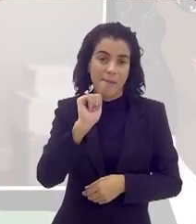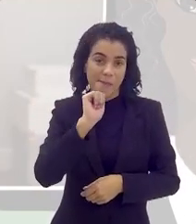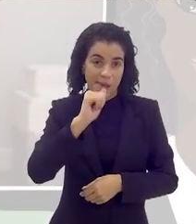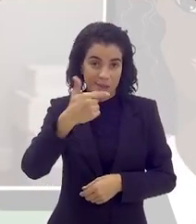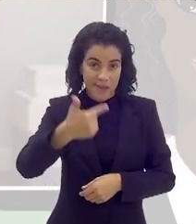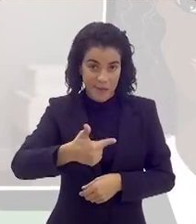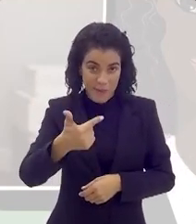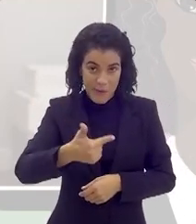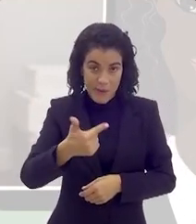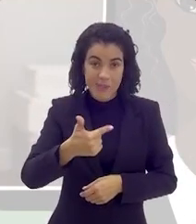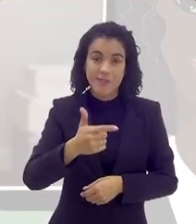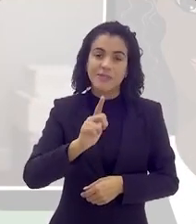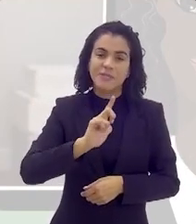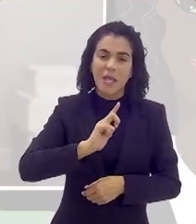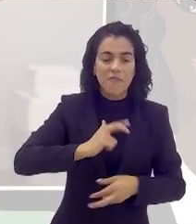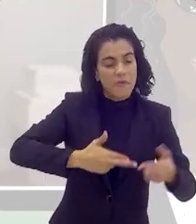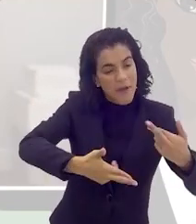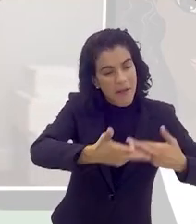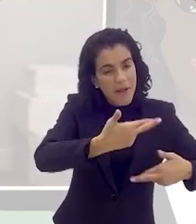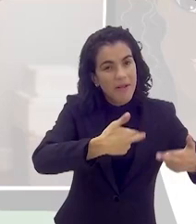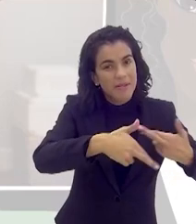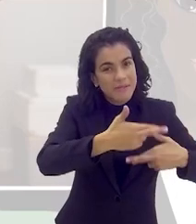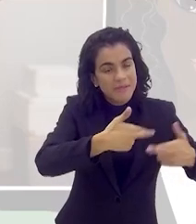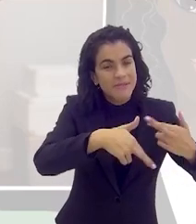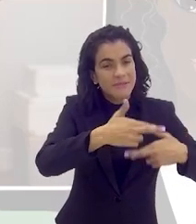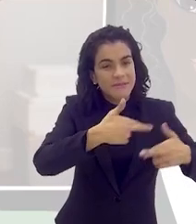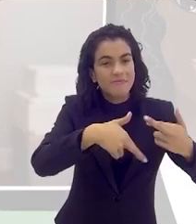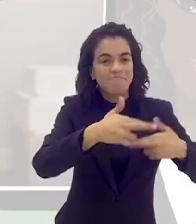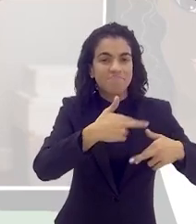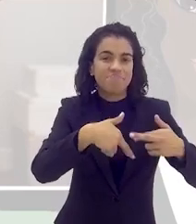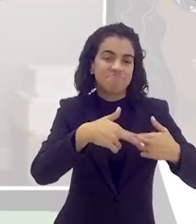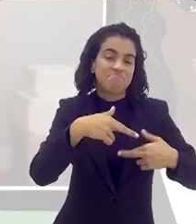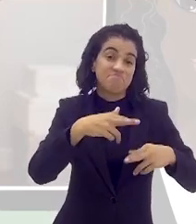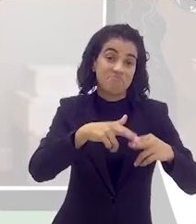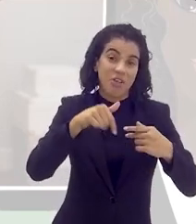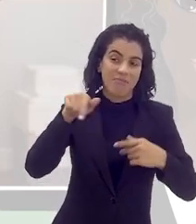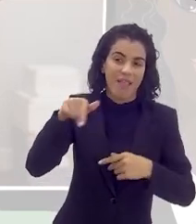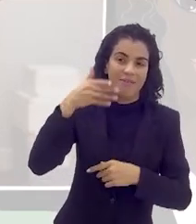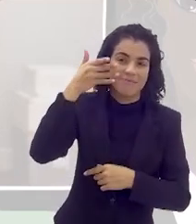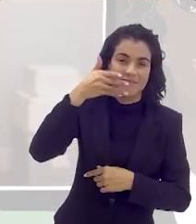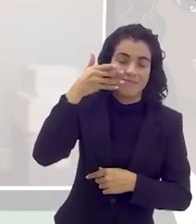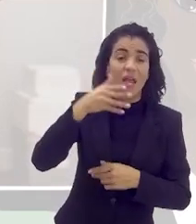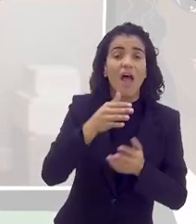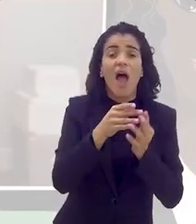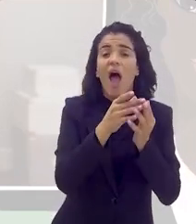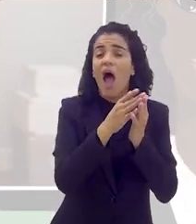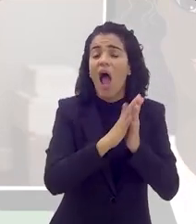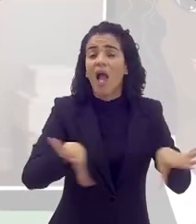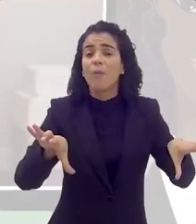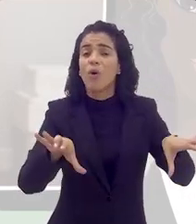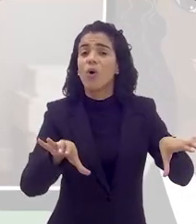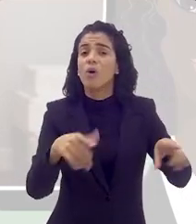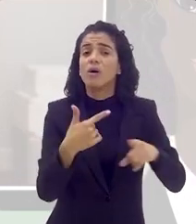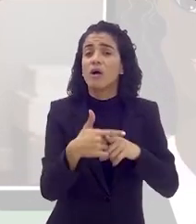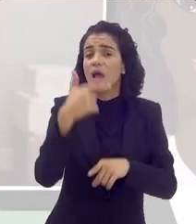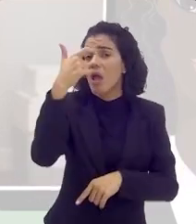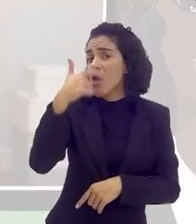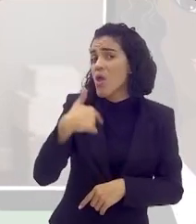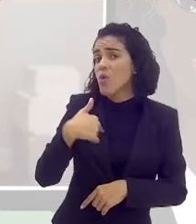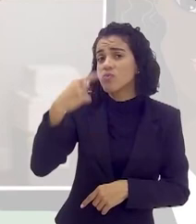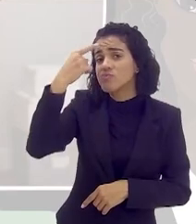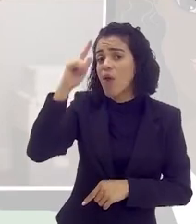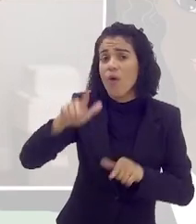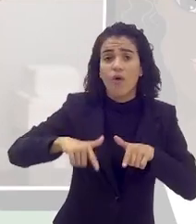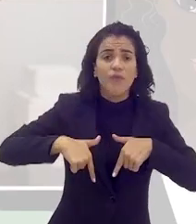madrasta que teve o relacionamento, segundo ela, depoimento dela, que acabou por conta de não